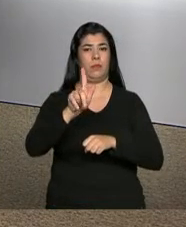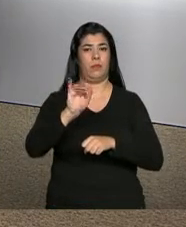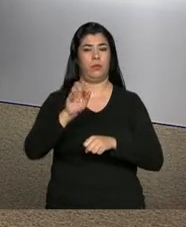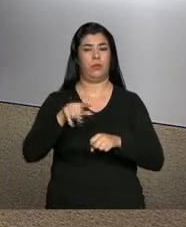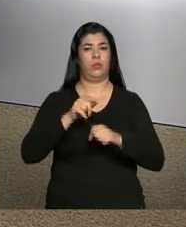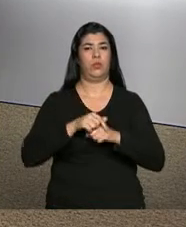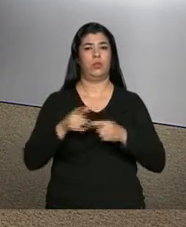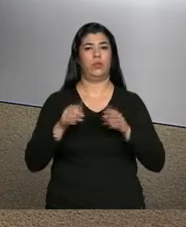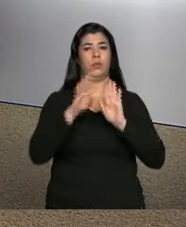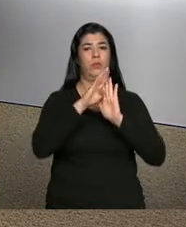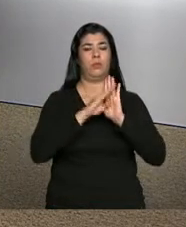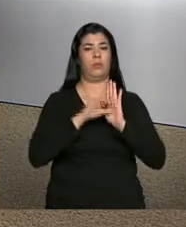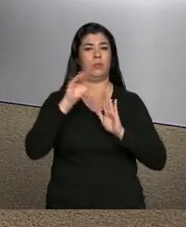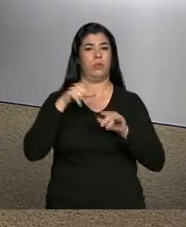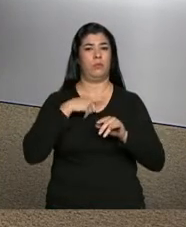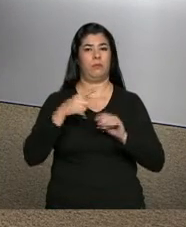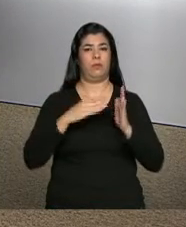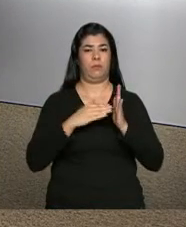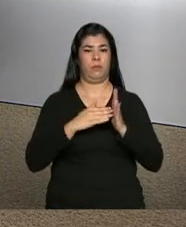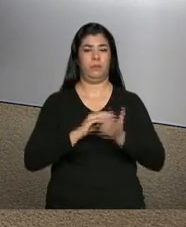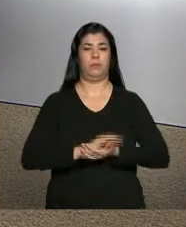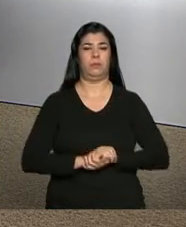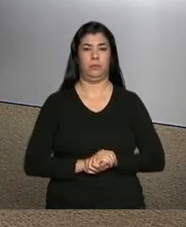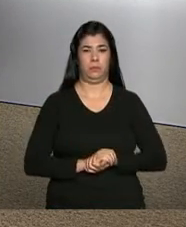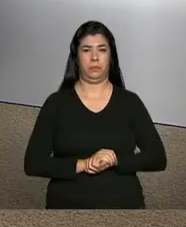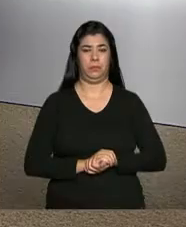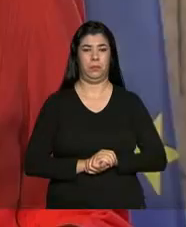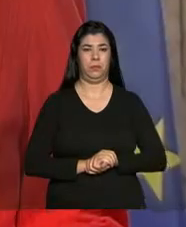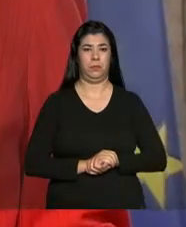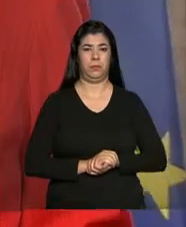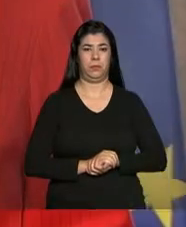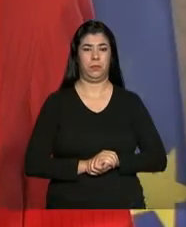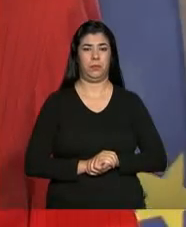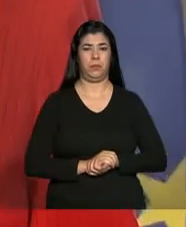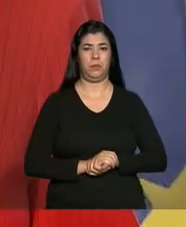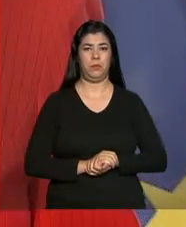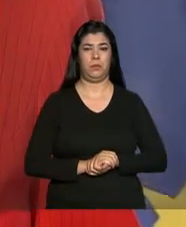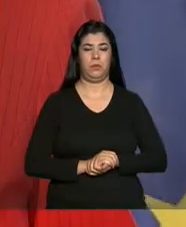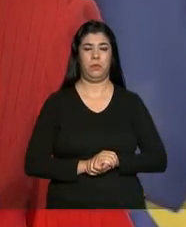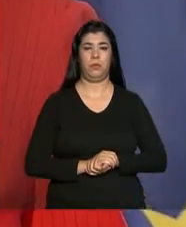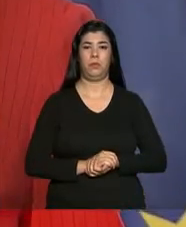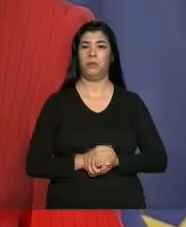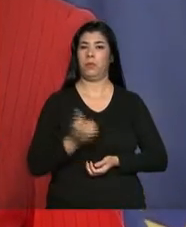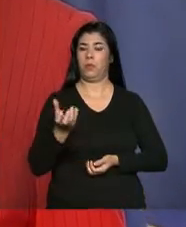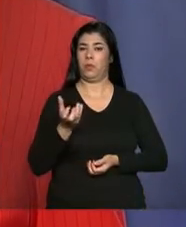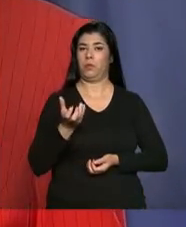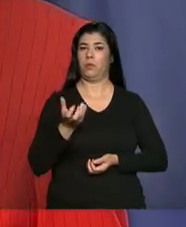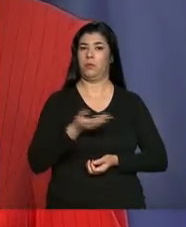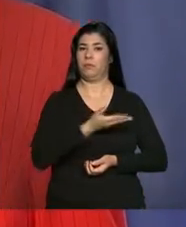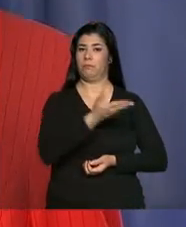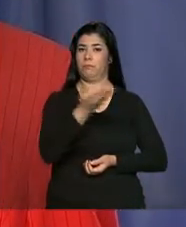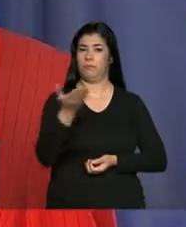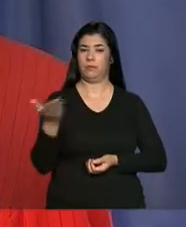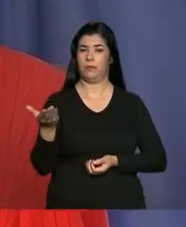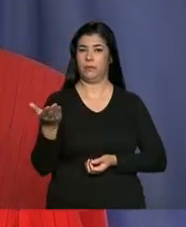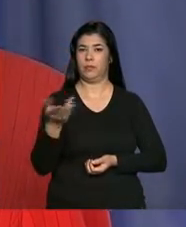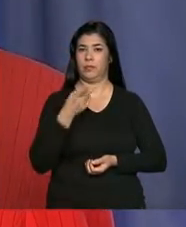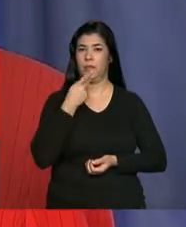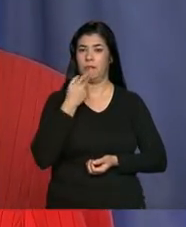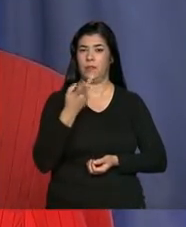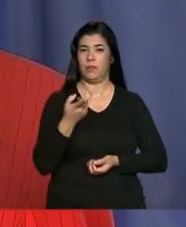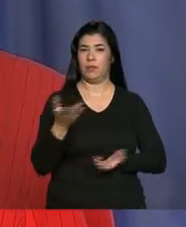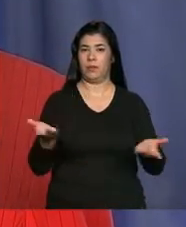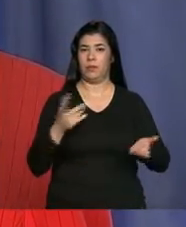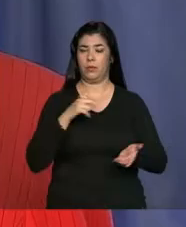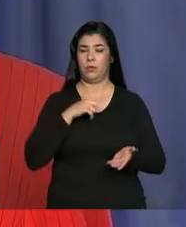Bélgica no âmbito do programa Ciências Sem Fronteiras. Eu queria dizer que nós tivemos